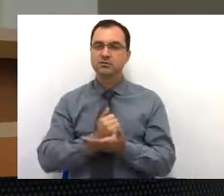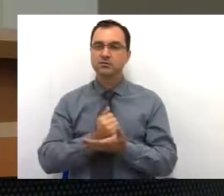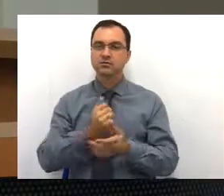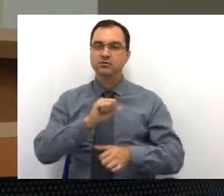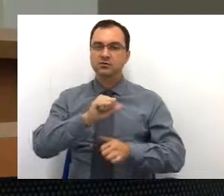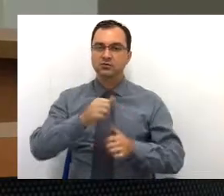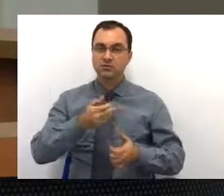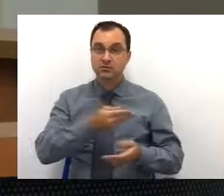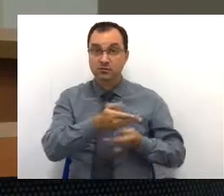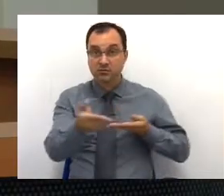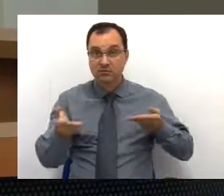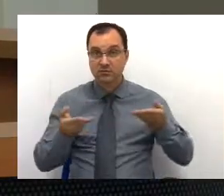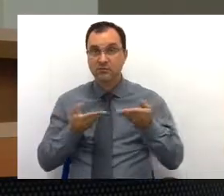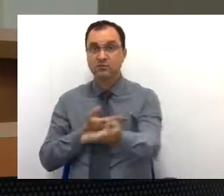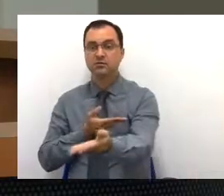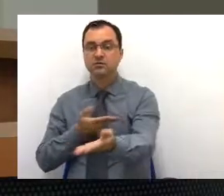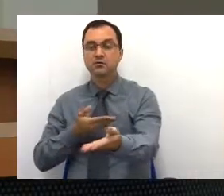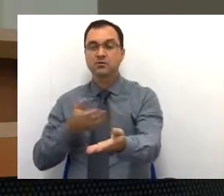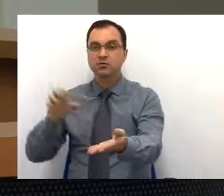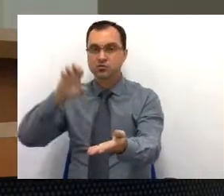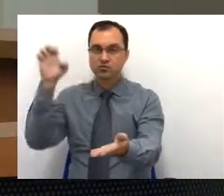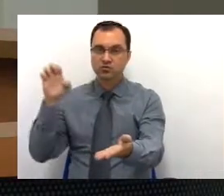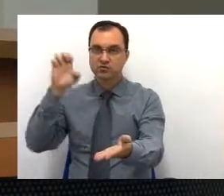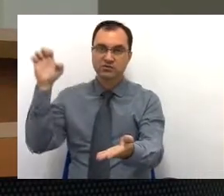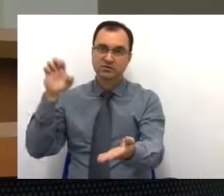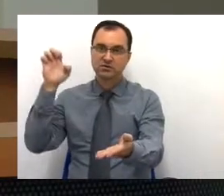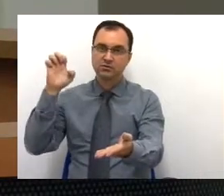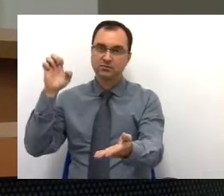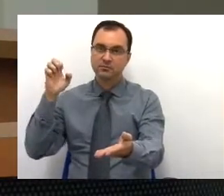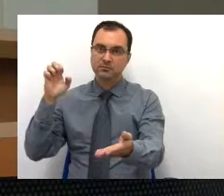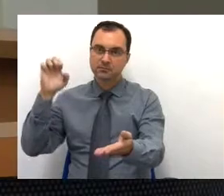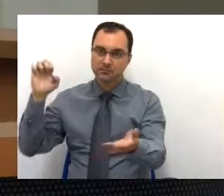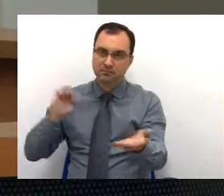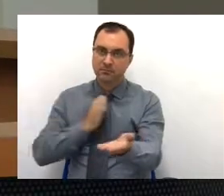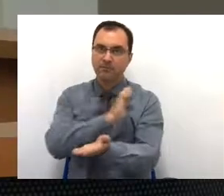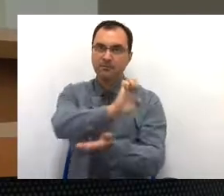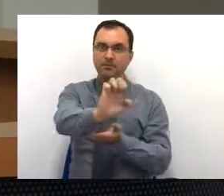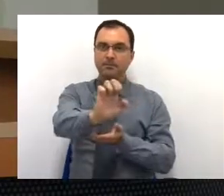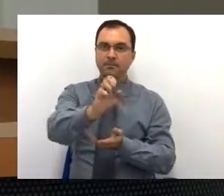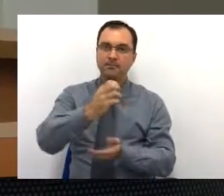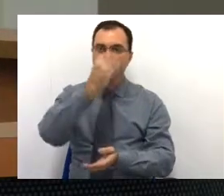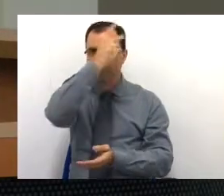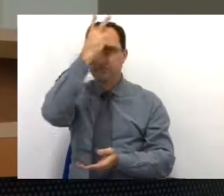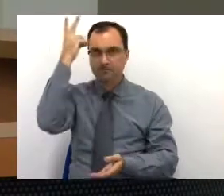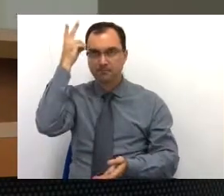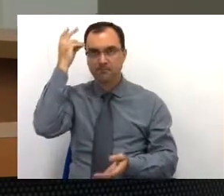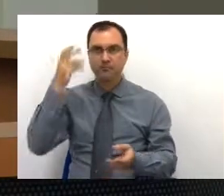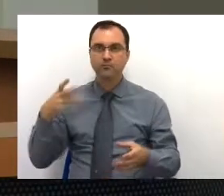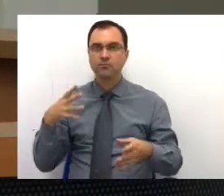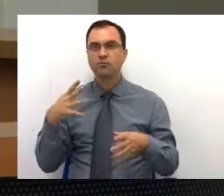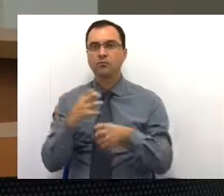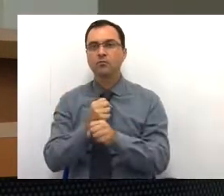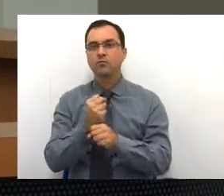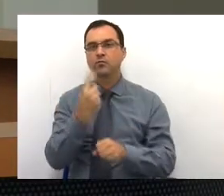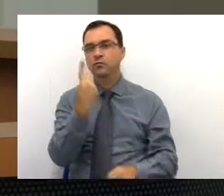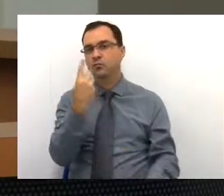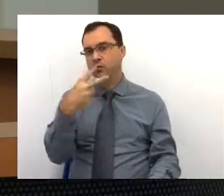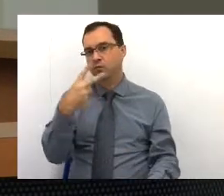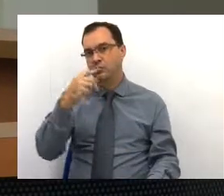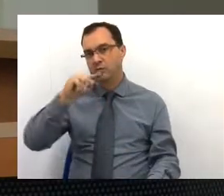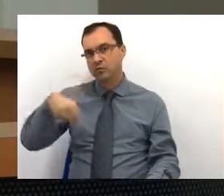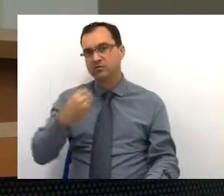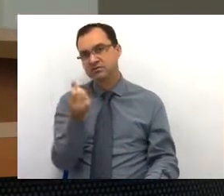transferência, a previsão de transferência do Estado para o município do período são 12 milhões 630